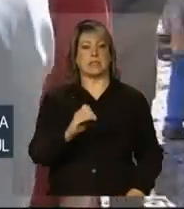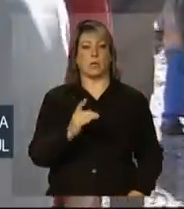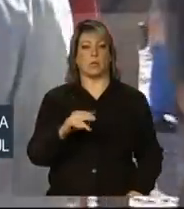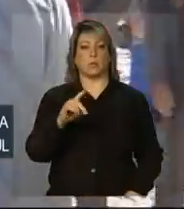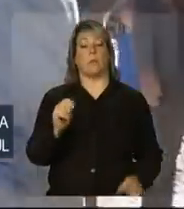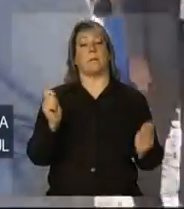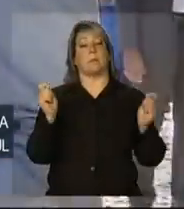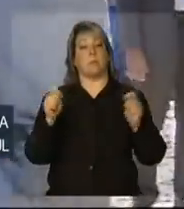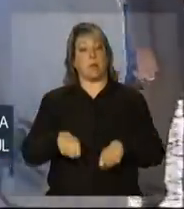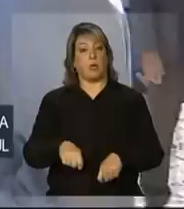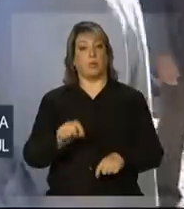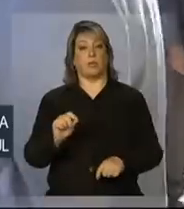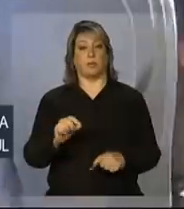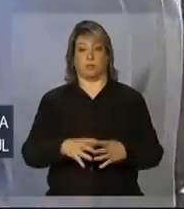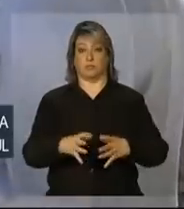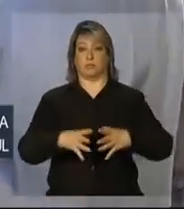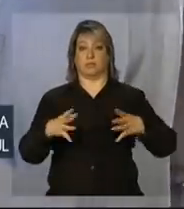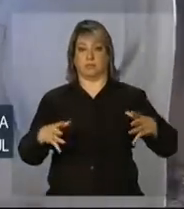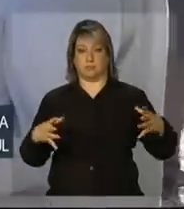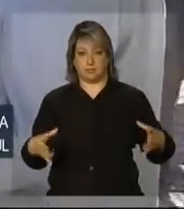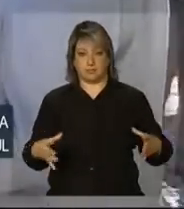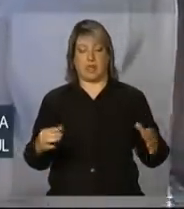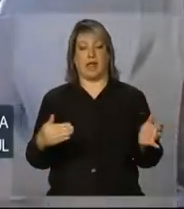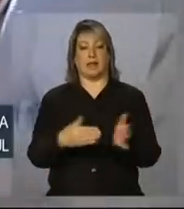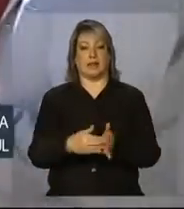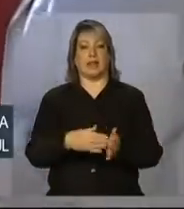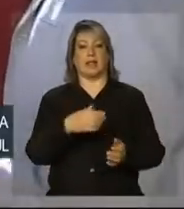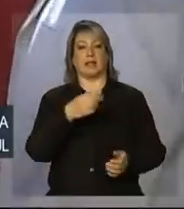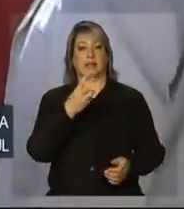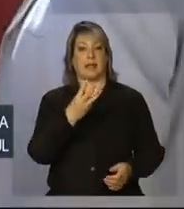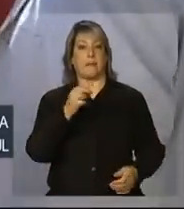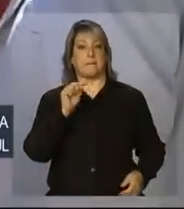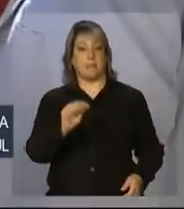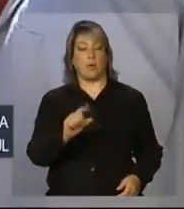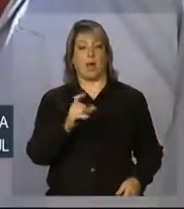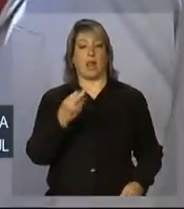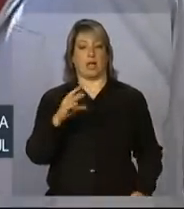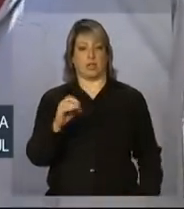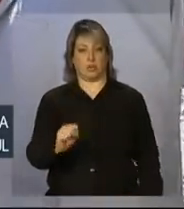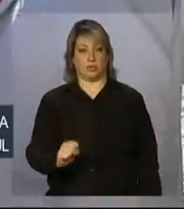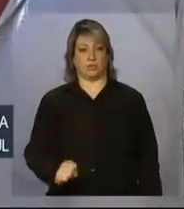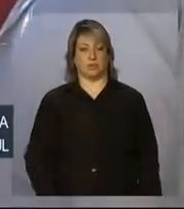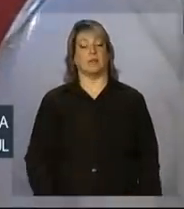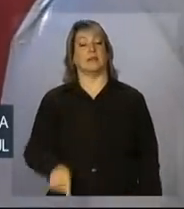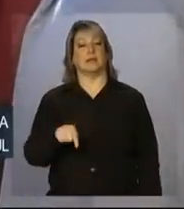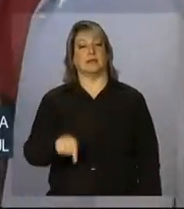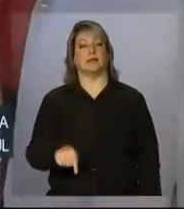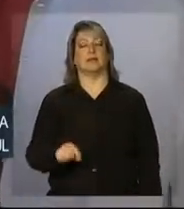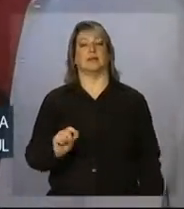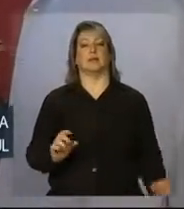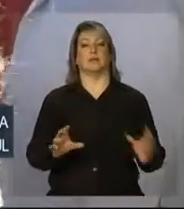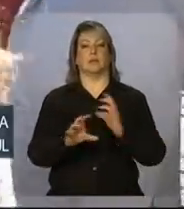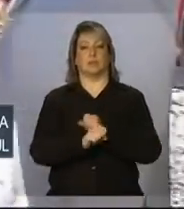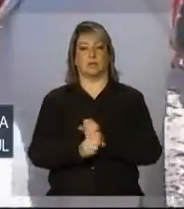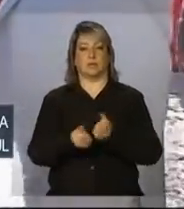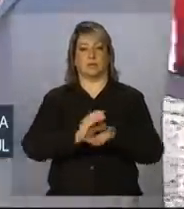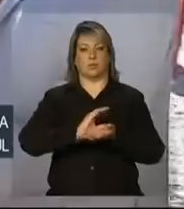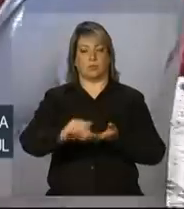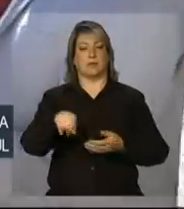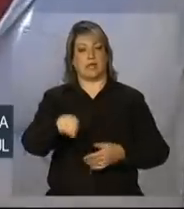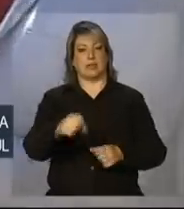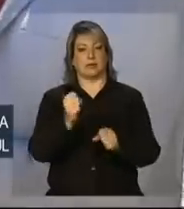podendo ser ampliada em até 3 mil litros. Foram investidos no Sistema